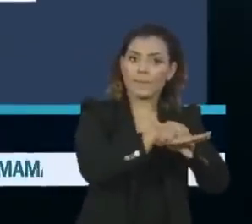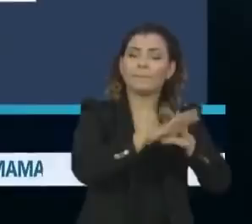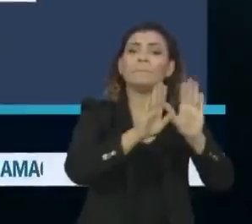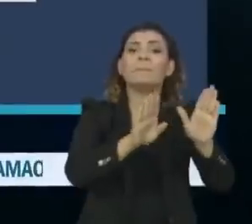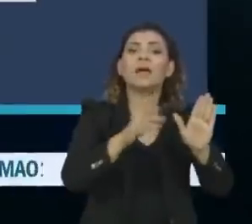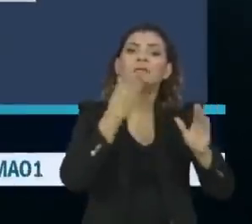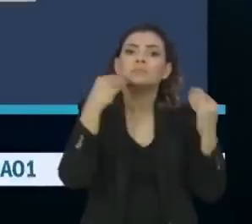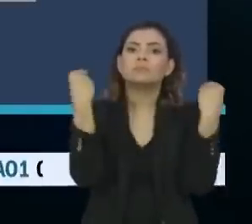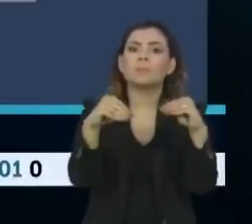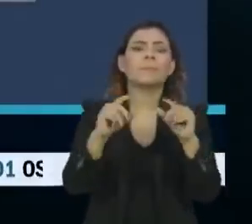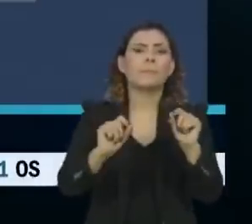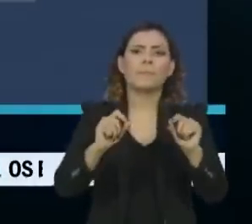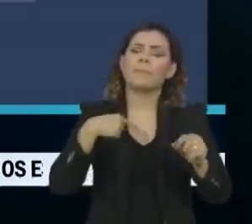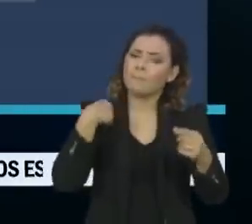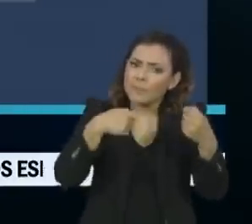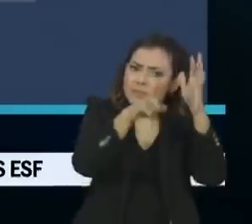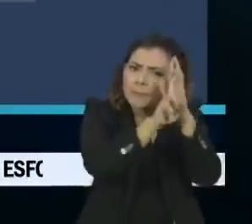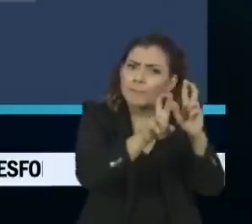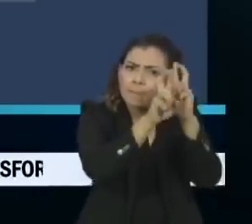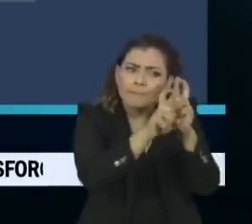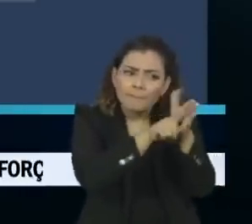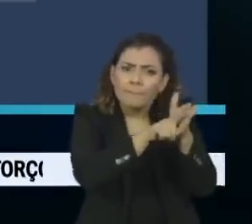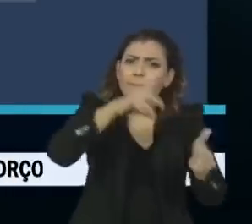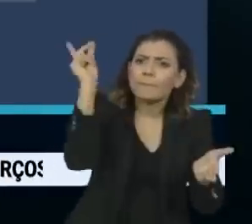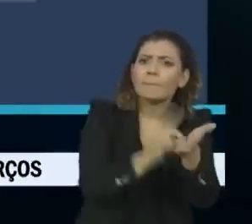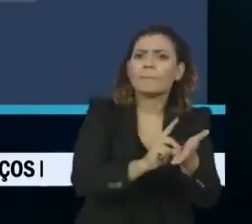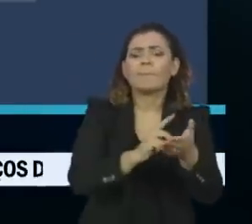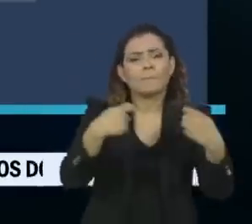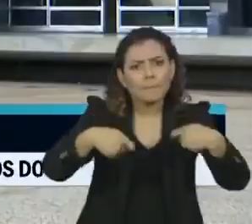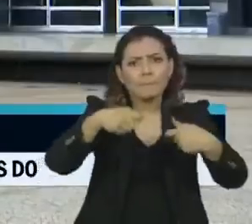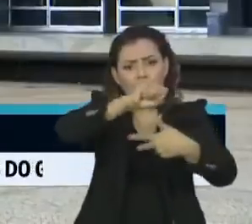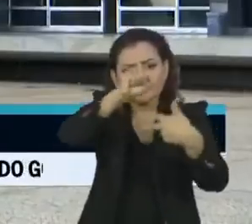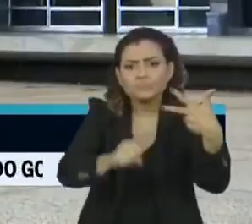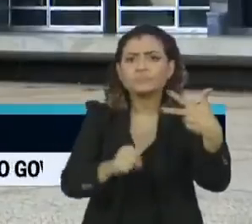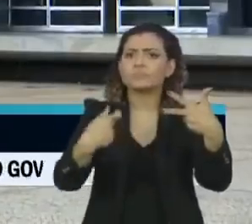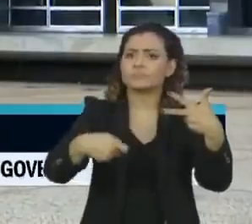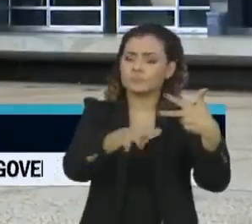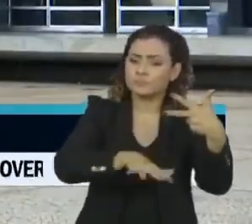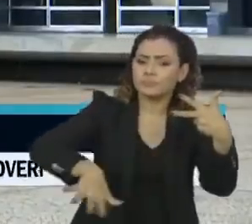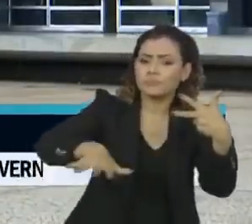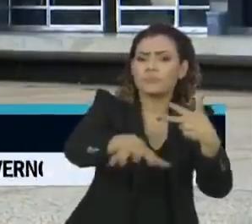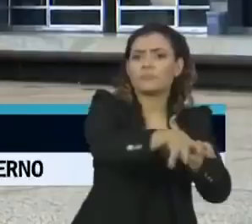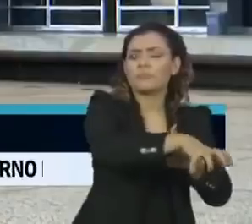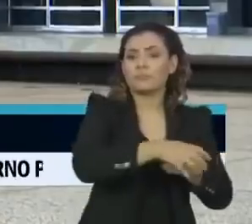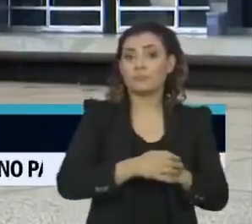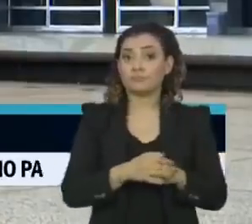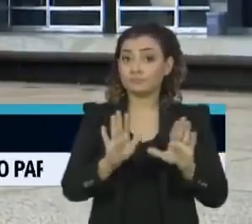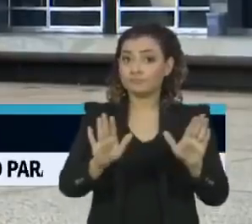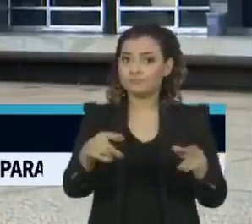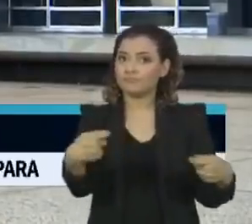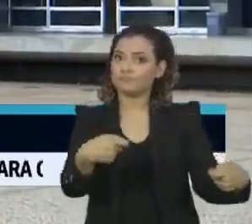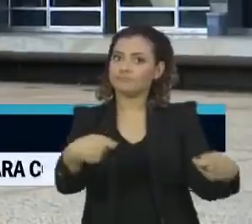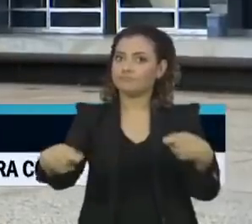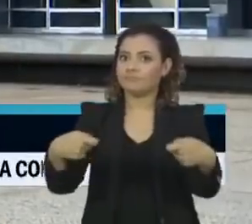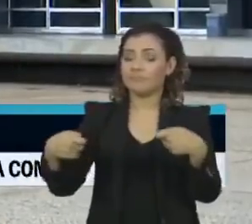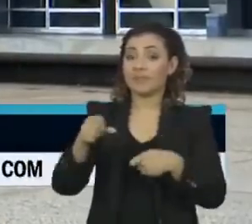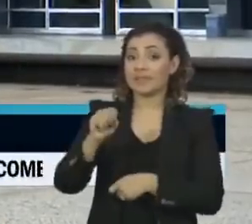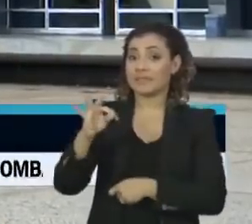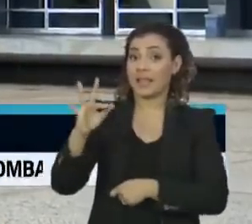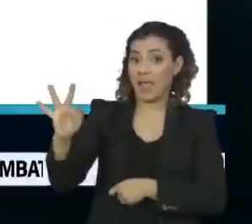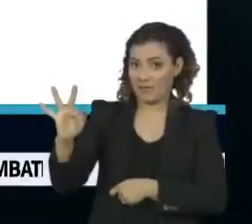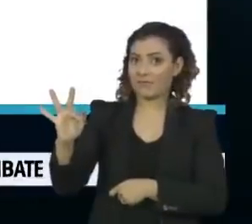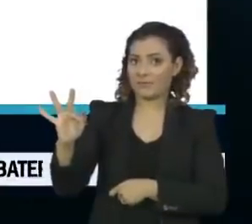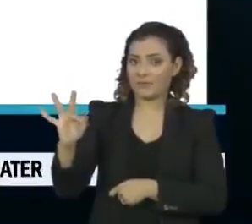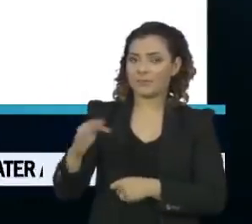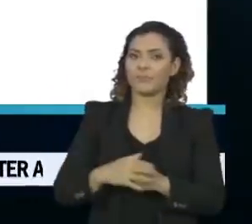Vieira escreveu. É preciso apurar a verdade em todas as esferas. No meio da conversa, o assunto virou para ministros do Supremo Tribunal